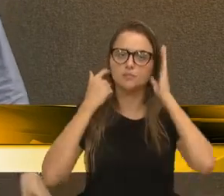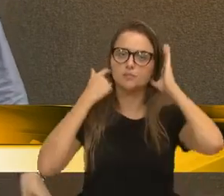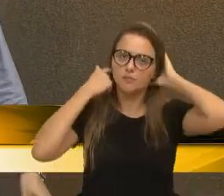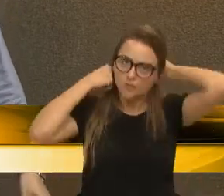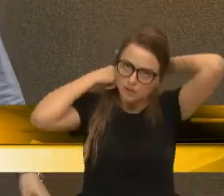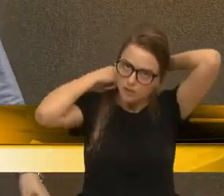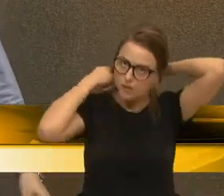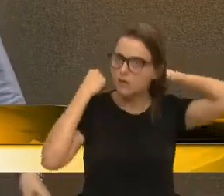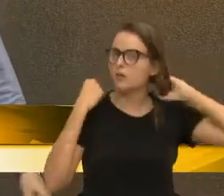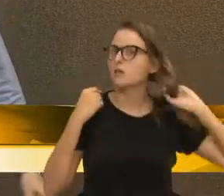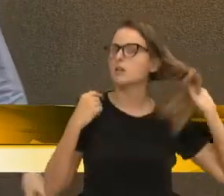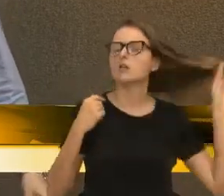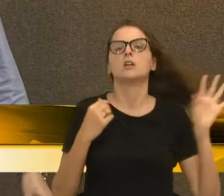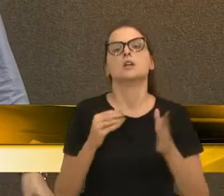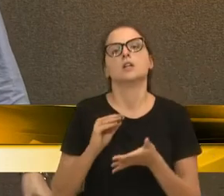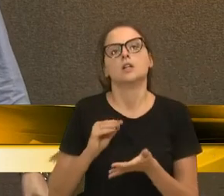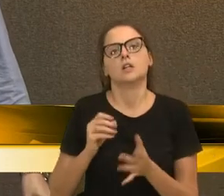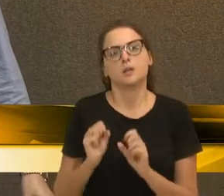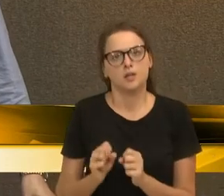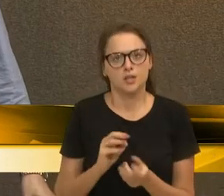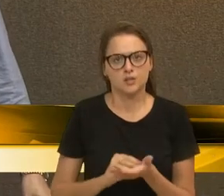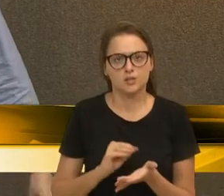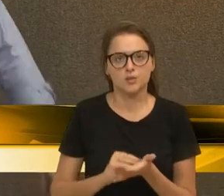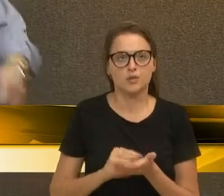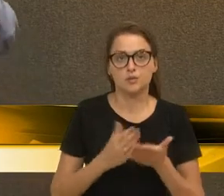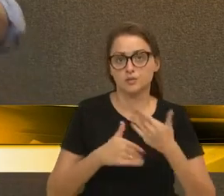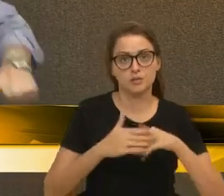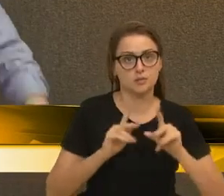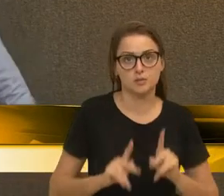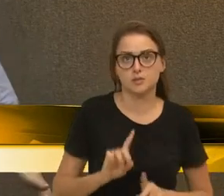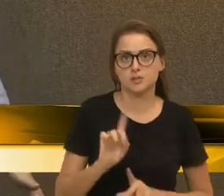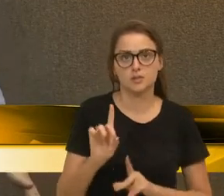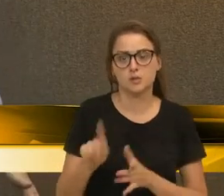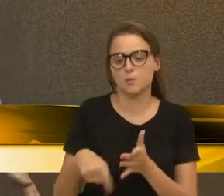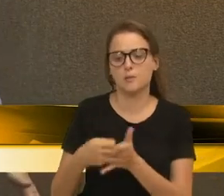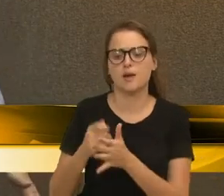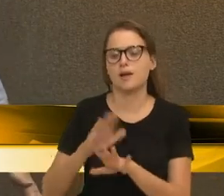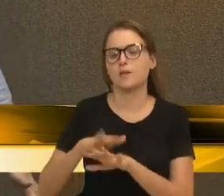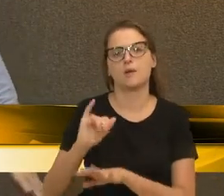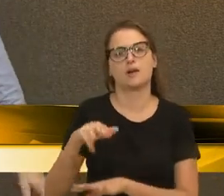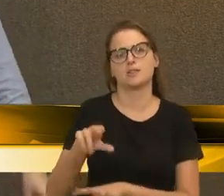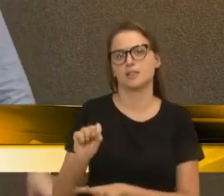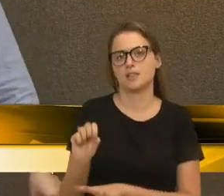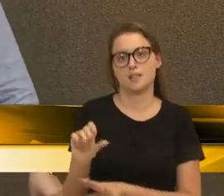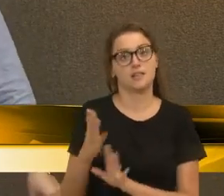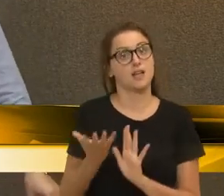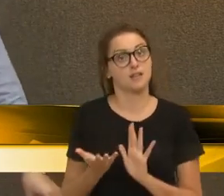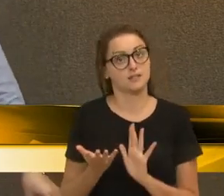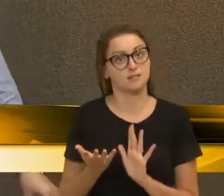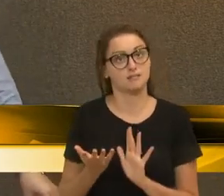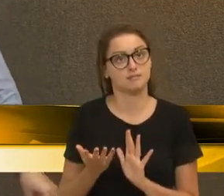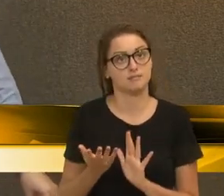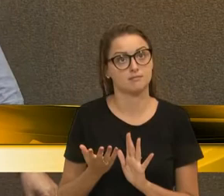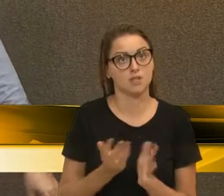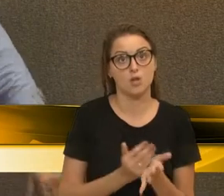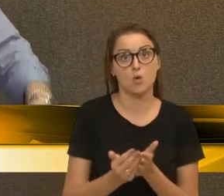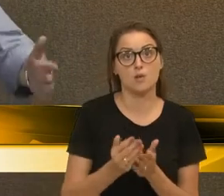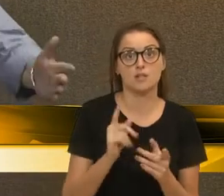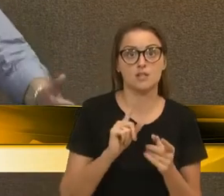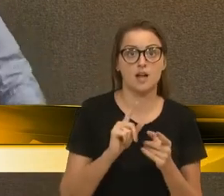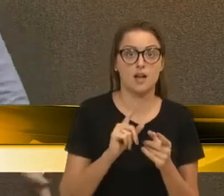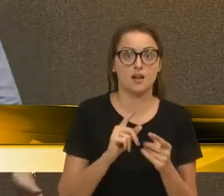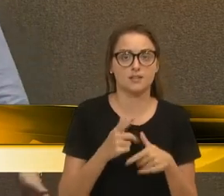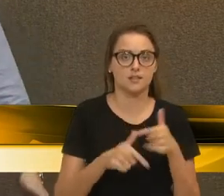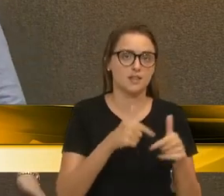todo um descontentamento a nível da população de não contribuir mais. E para a informalidade. E aí o